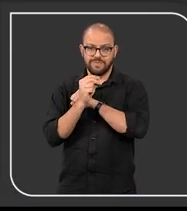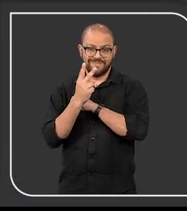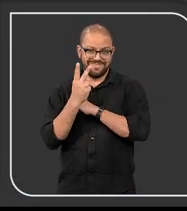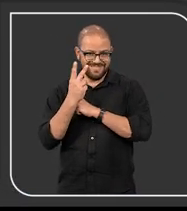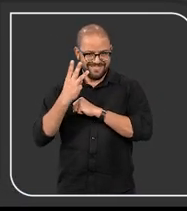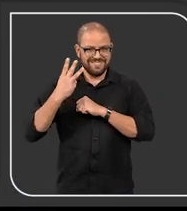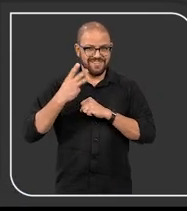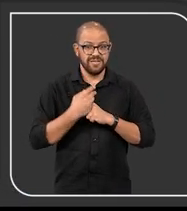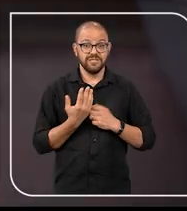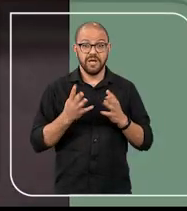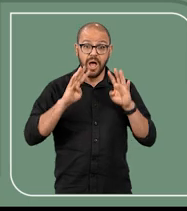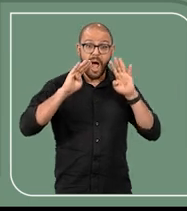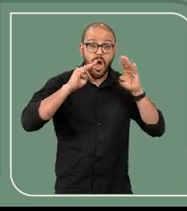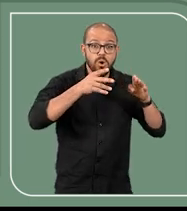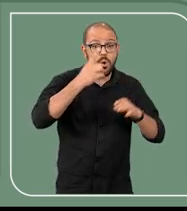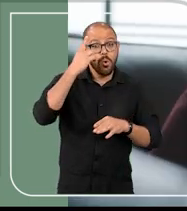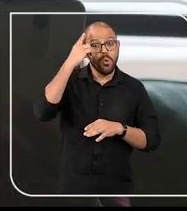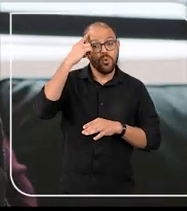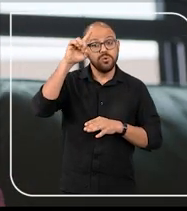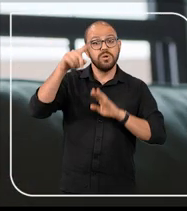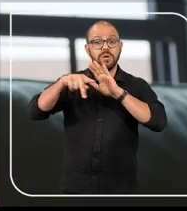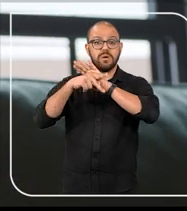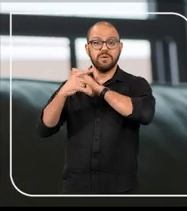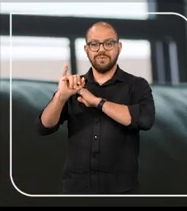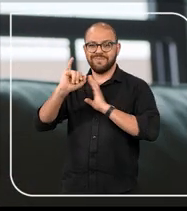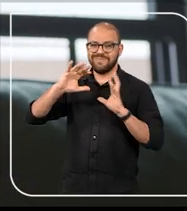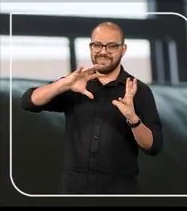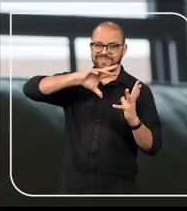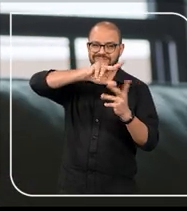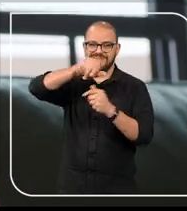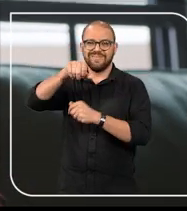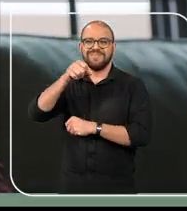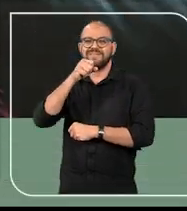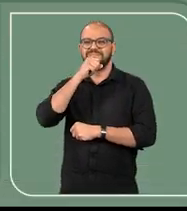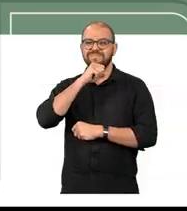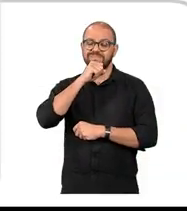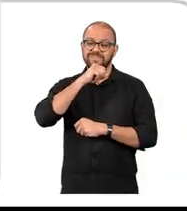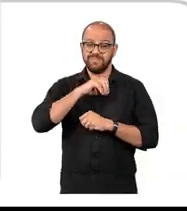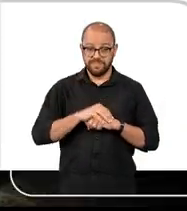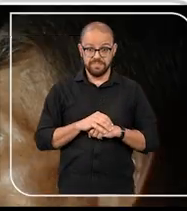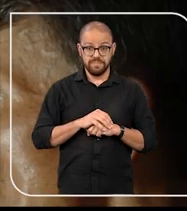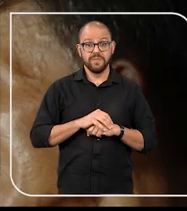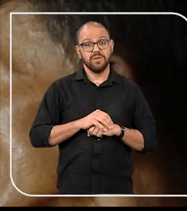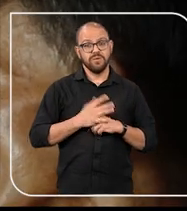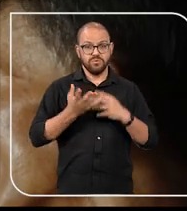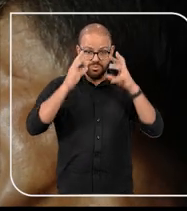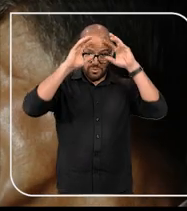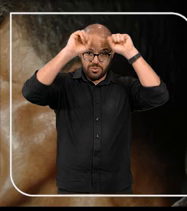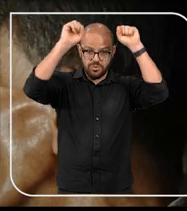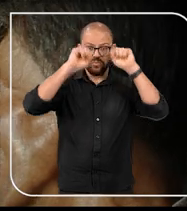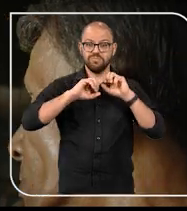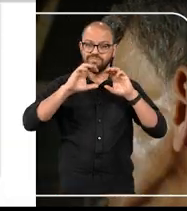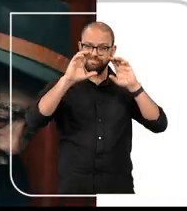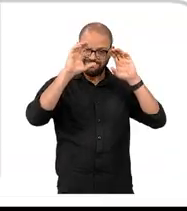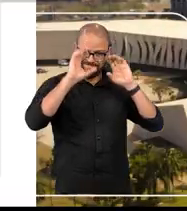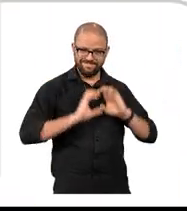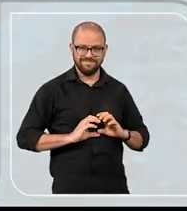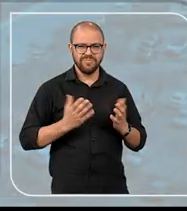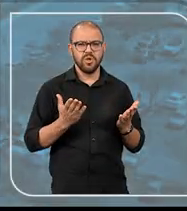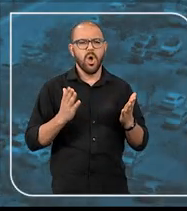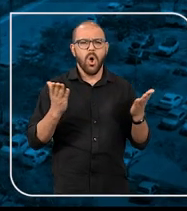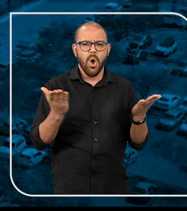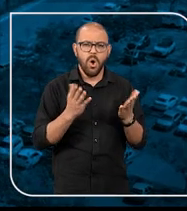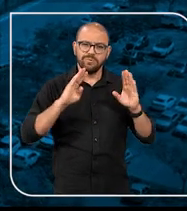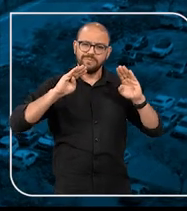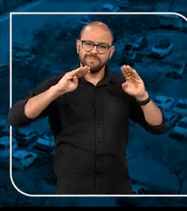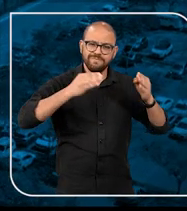em 2023. E em atenção ao Dia Internacional da Pessoa Idosa, o Tribunal da Cidadania traz uma